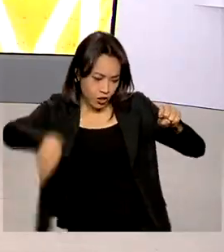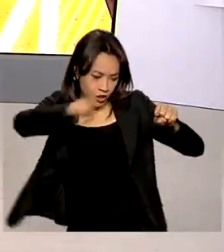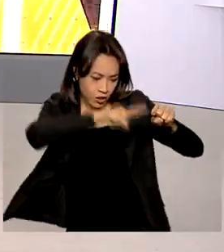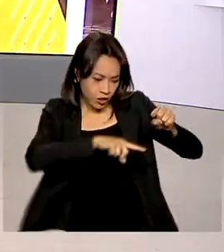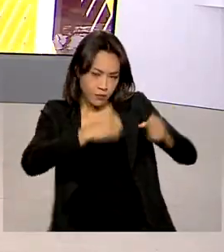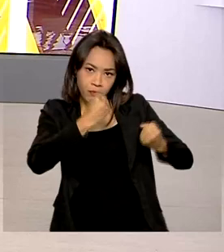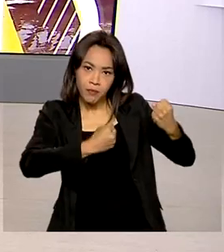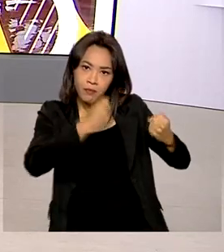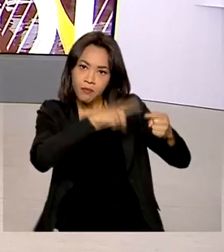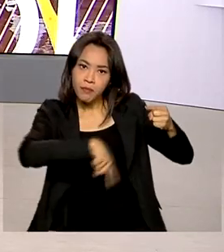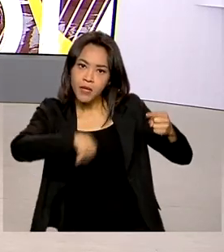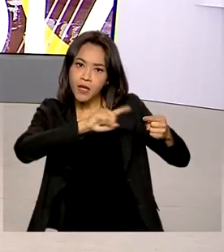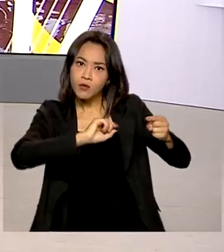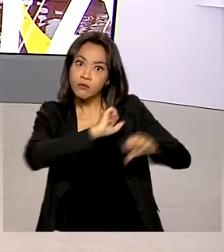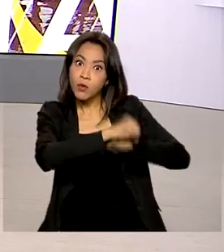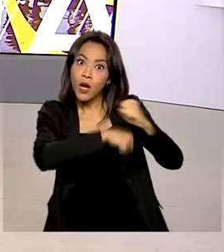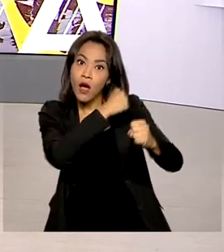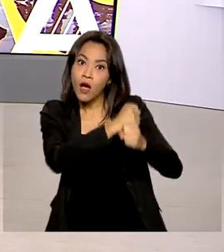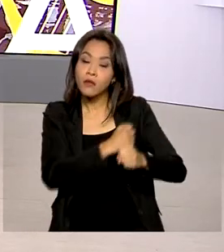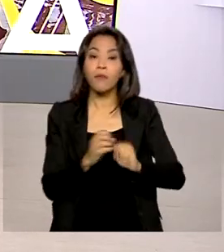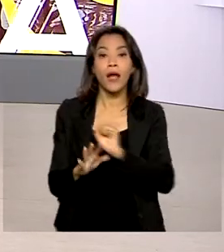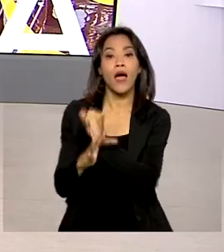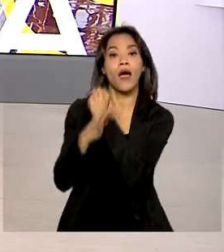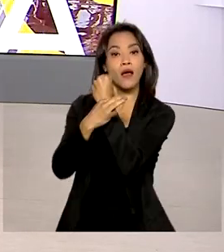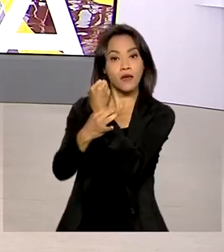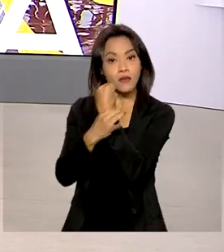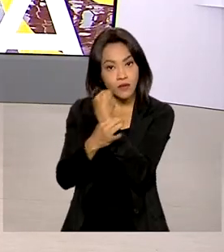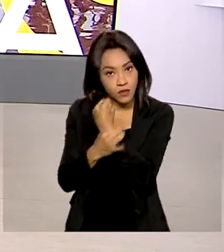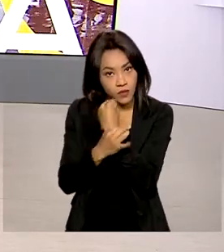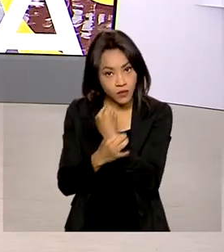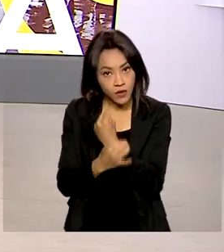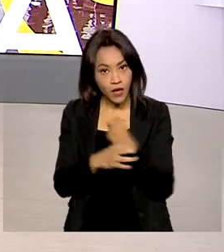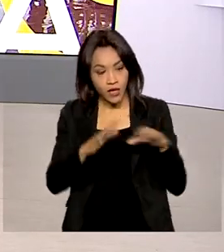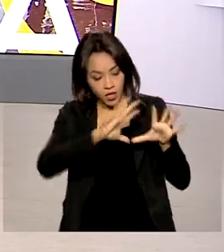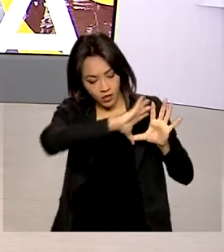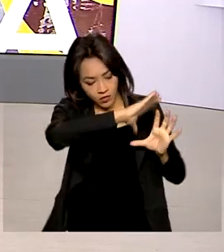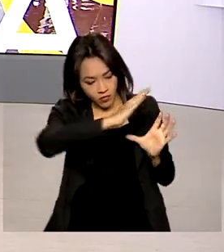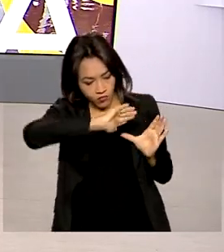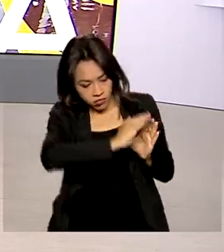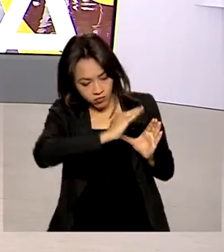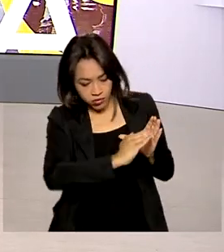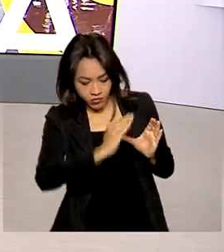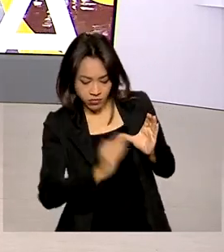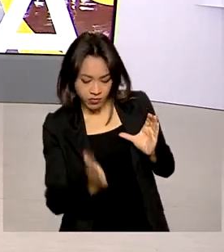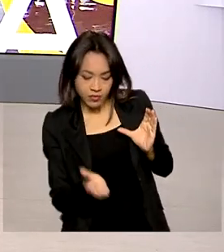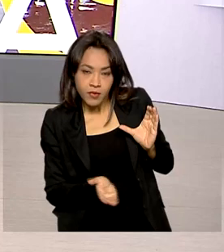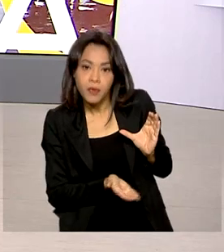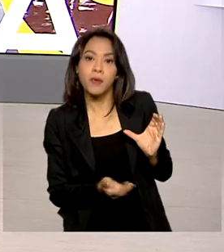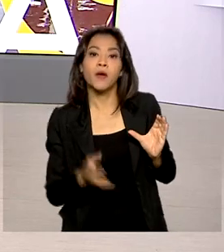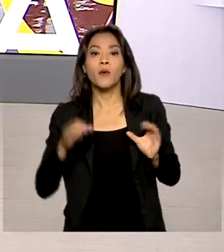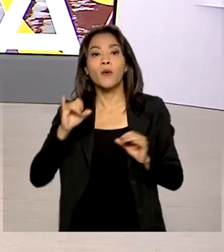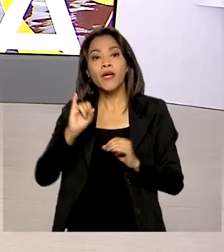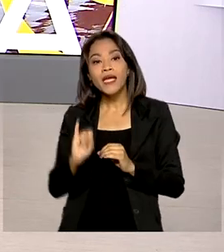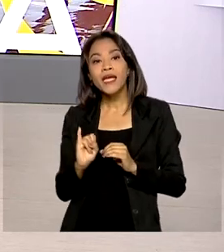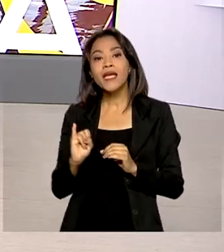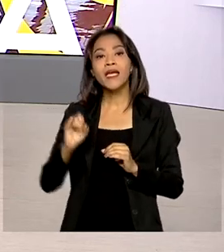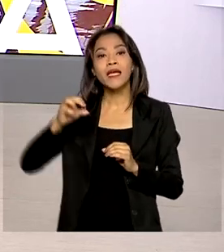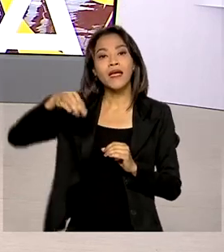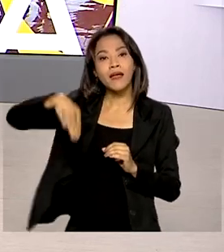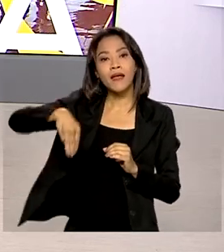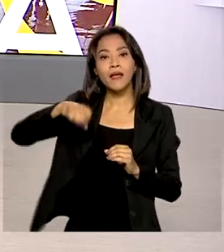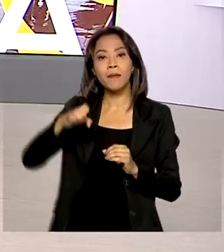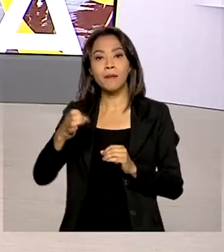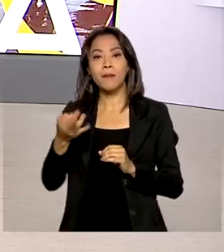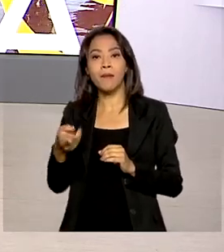Para garantir a segurança dos veículos que usam o produto recalchutado, o Inmetro, Instituto Nacional de Metrologia, Qualidade e